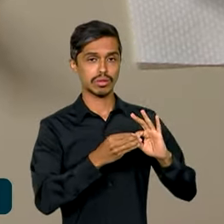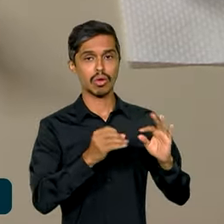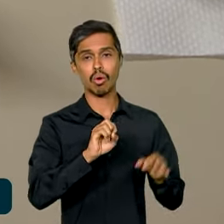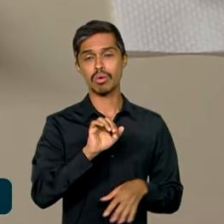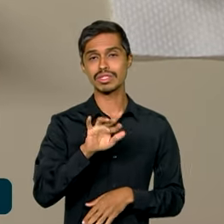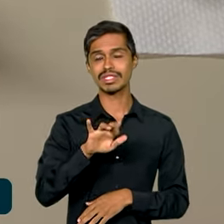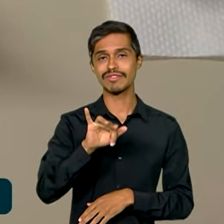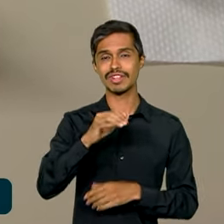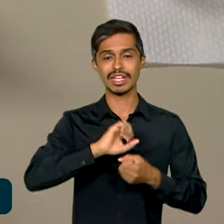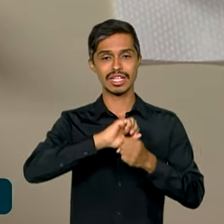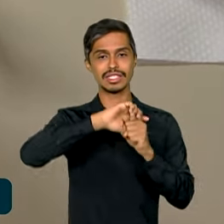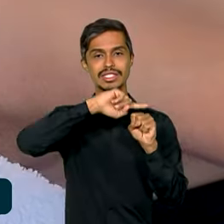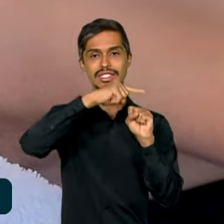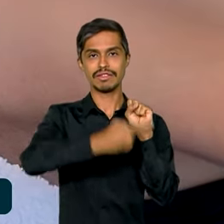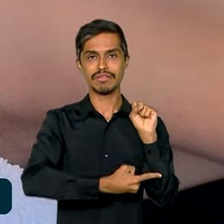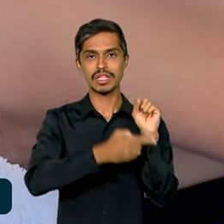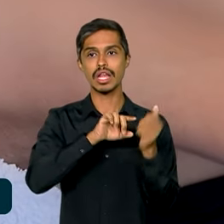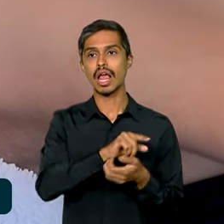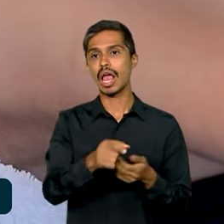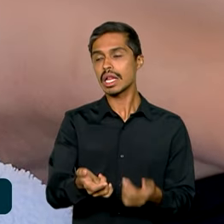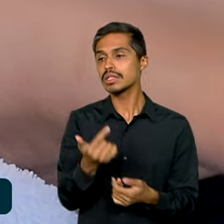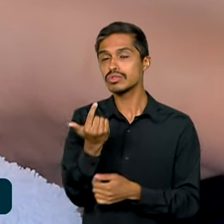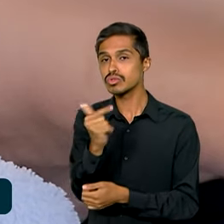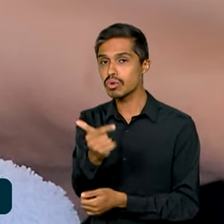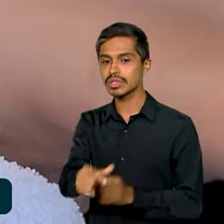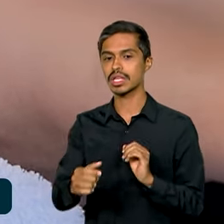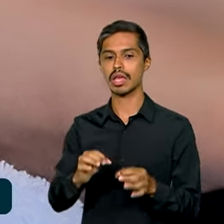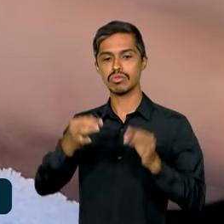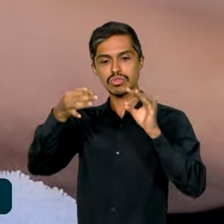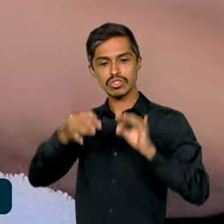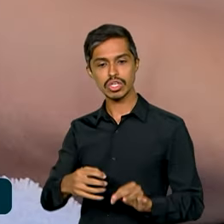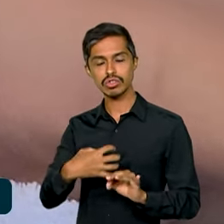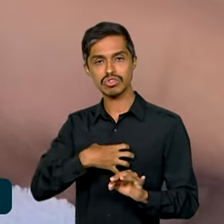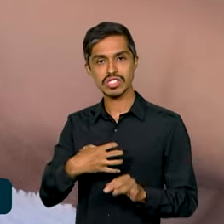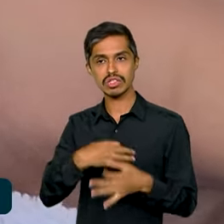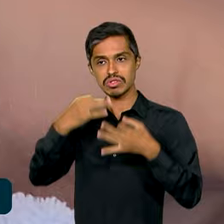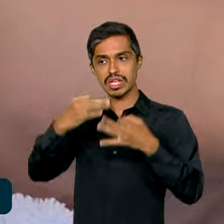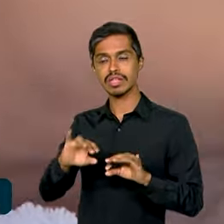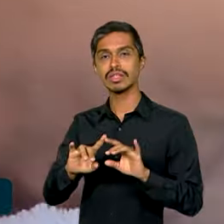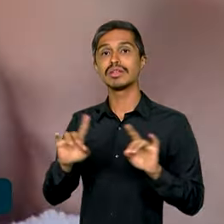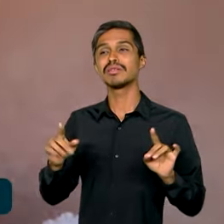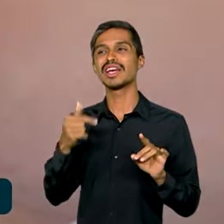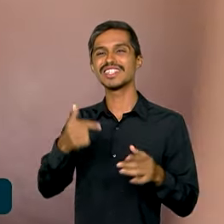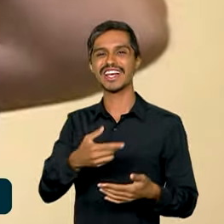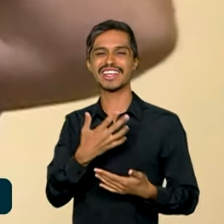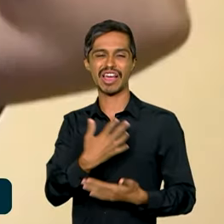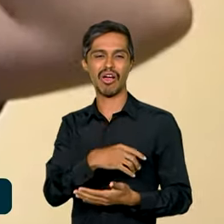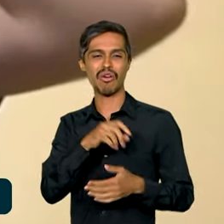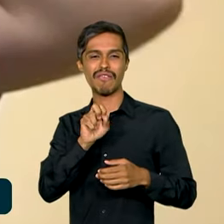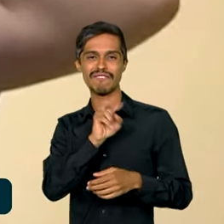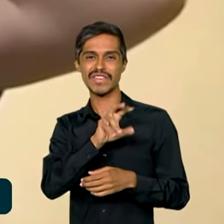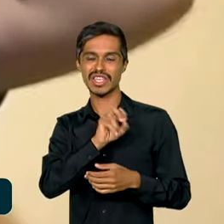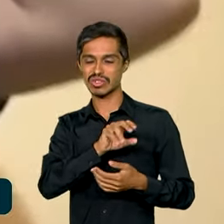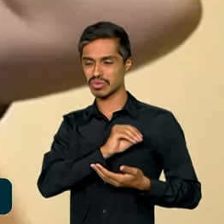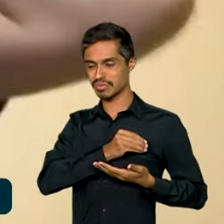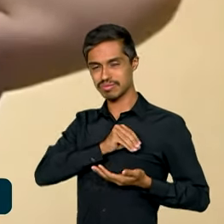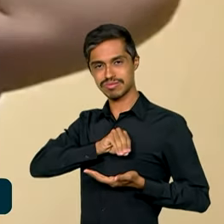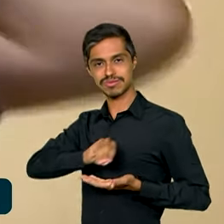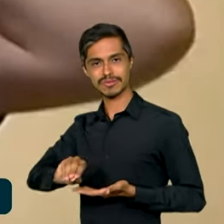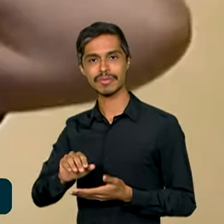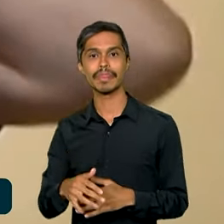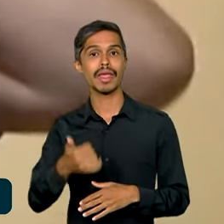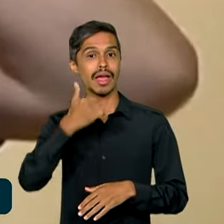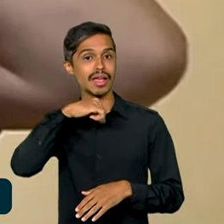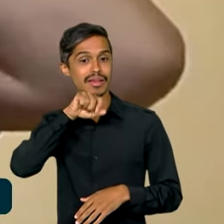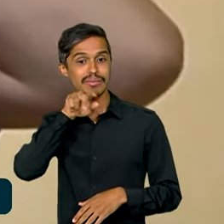realizem o tratamento adequado, amamentar pode ser uma forma de transmitir a infecção para o filho. Foi o que aconteceu com essa